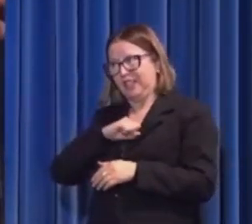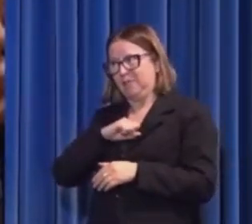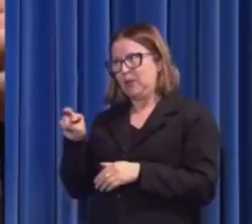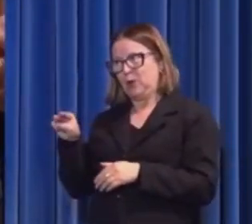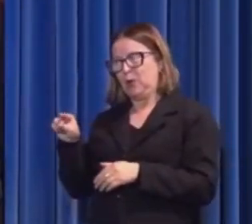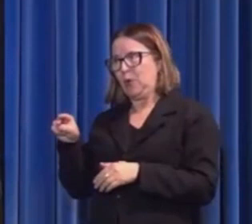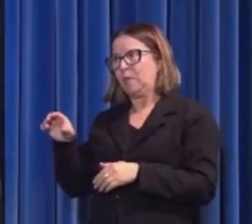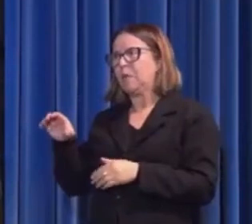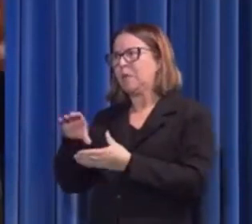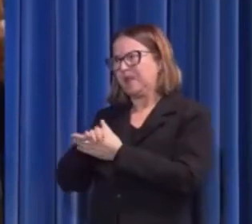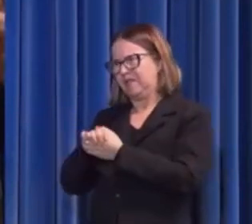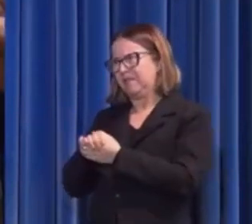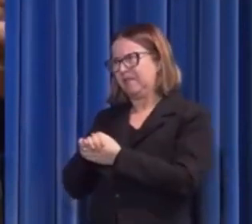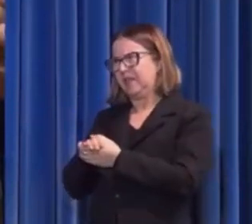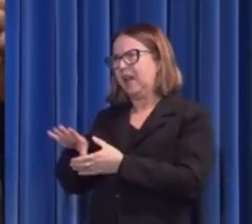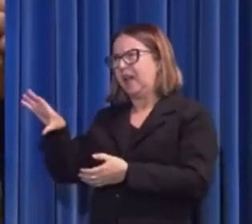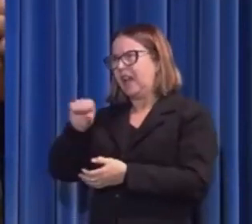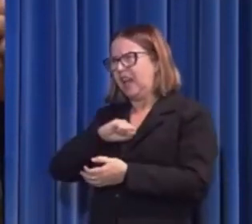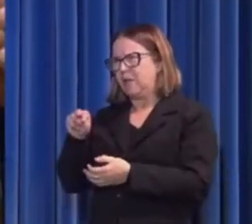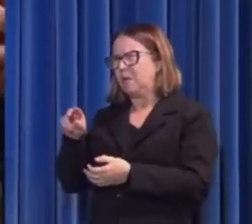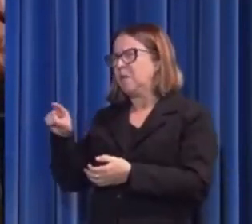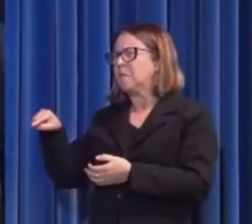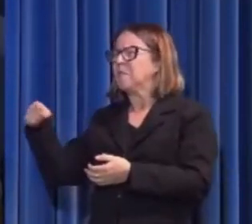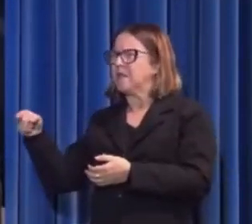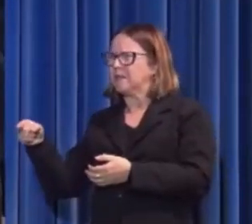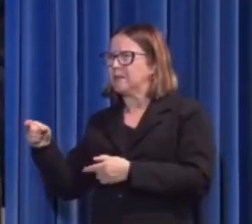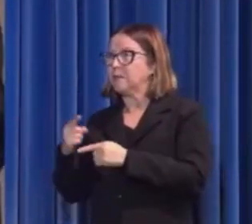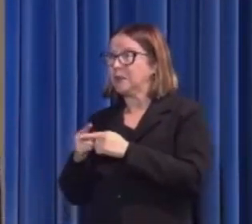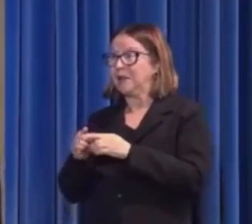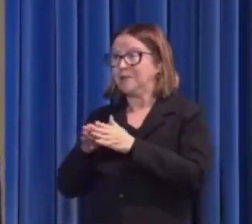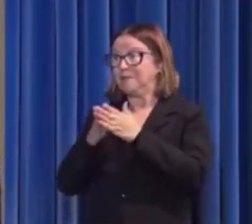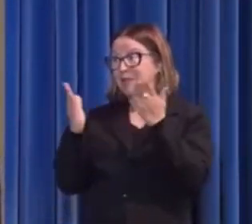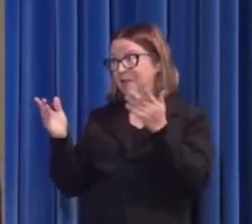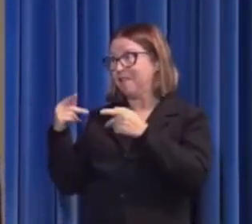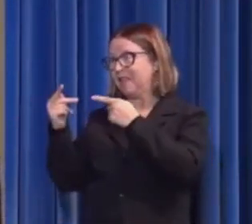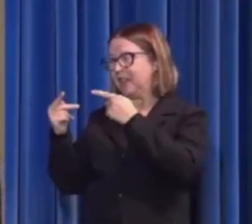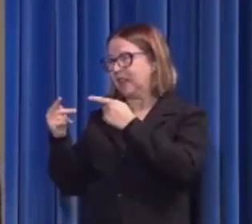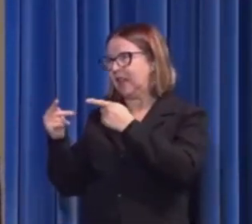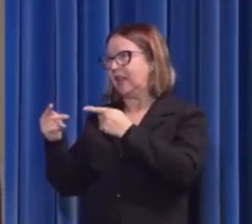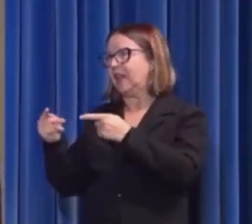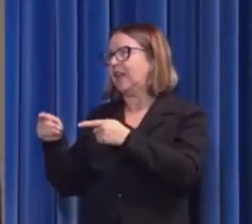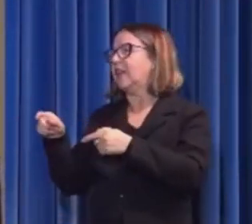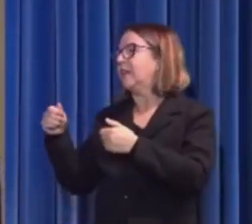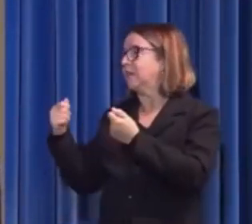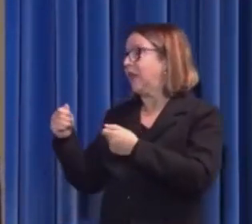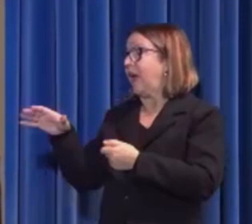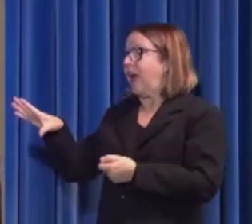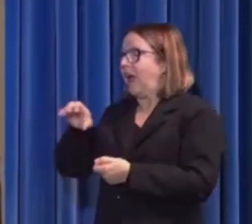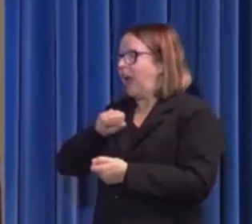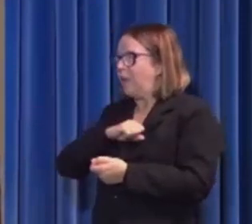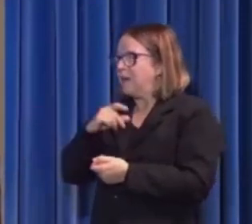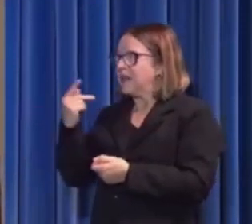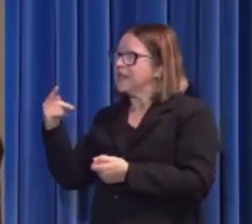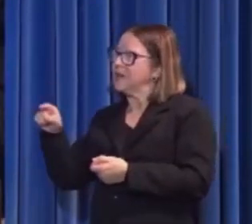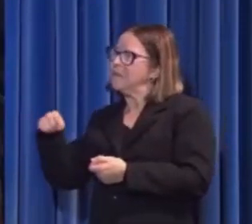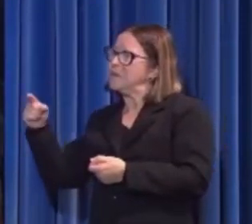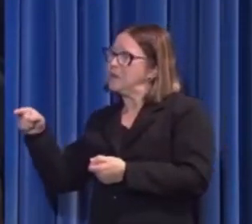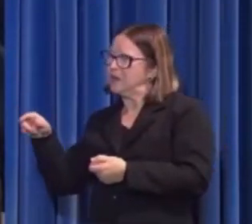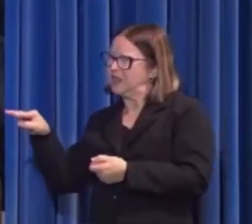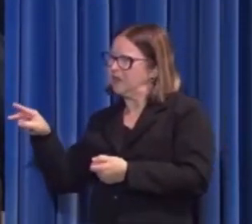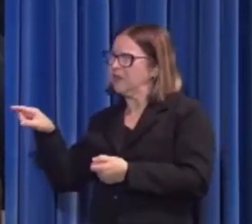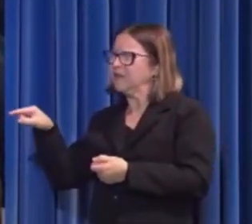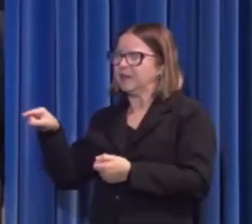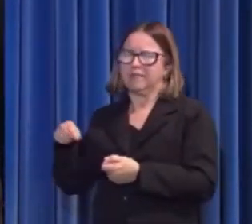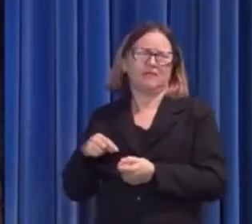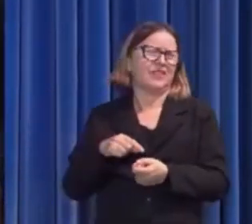marido, ame-o como o seu próximo. Porque a Bíblia diz, amarás o teu próximo como a ti mesmo. Aquilo é tão ruim,